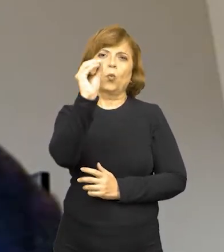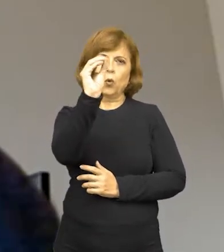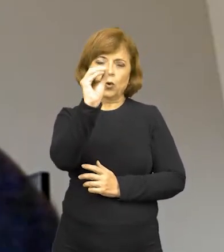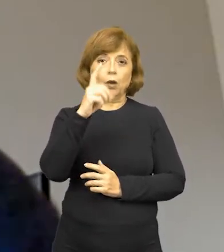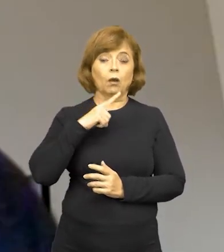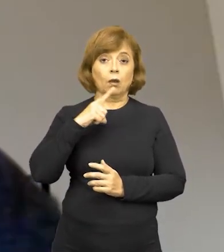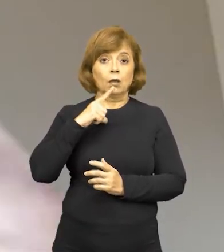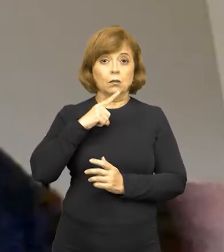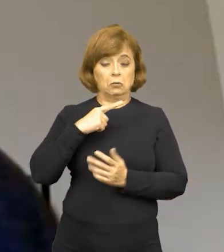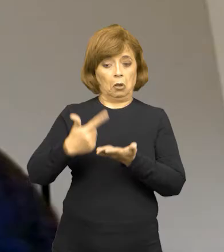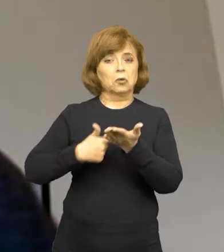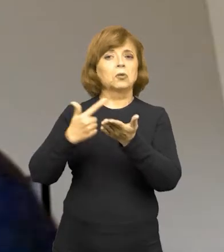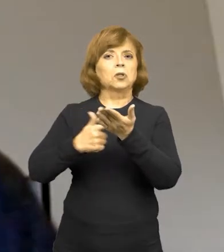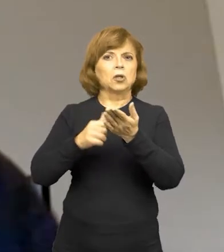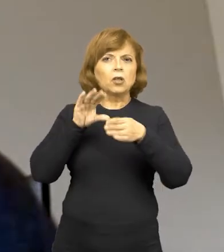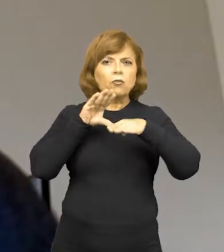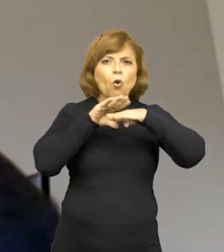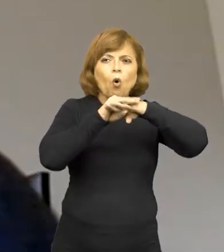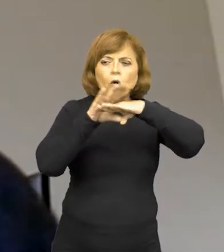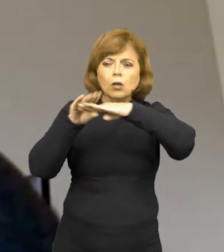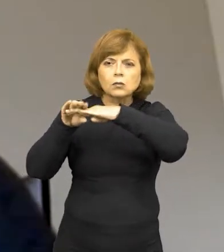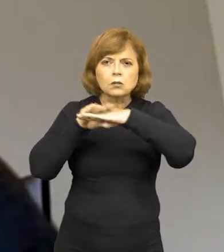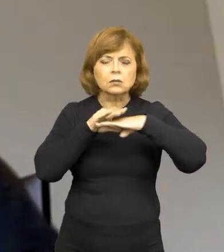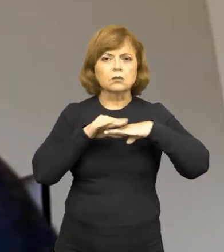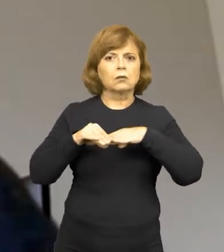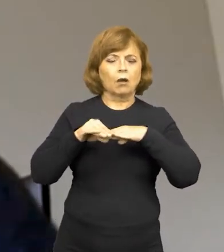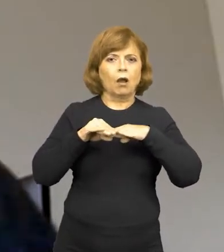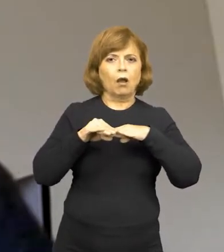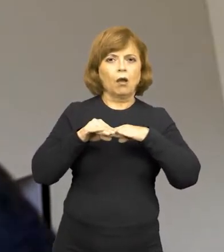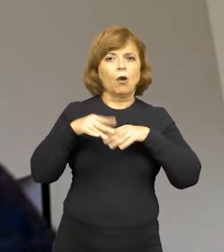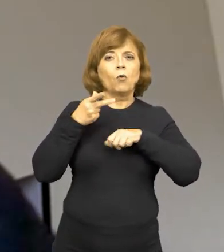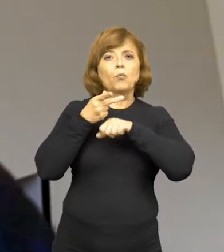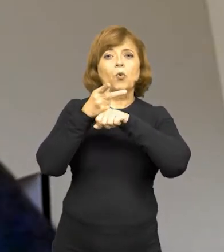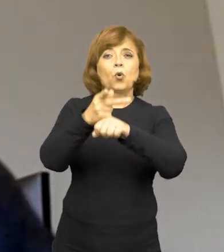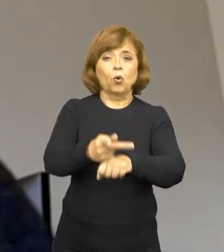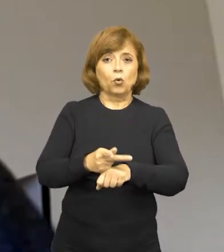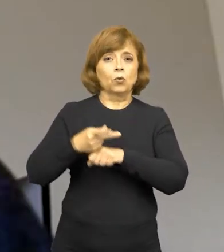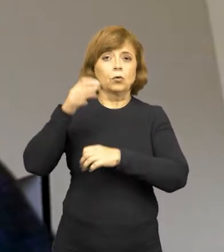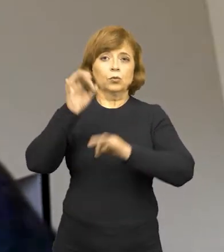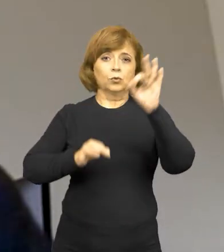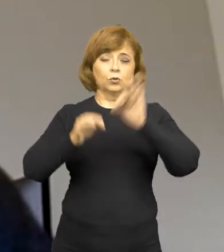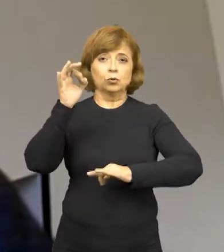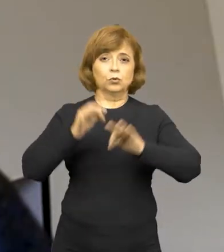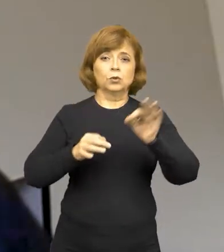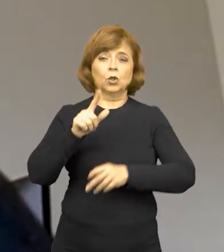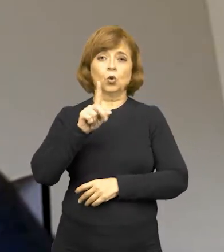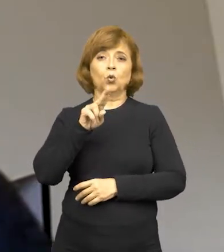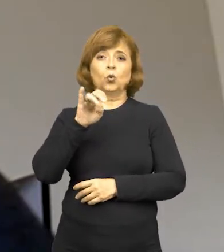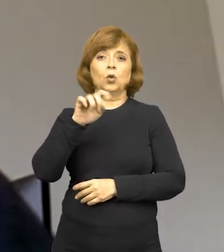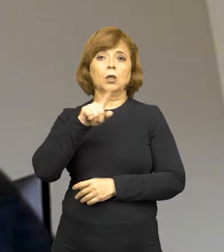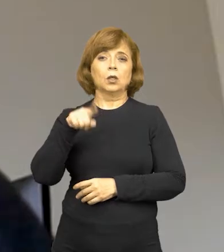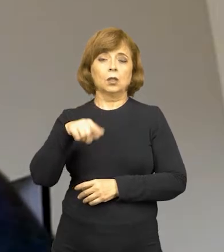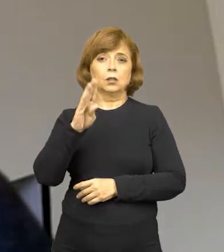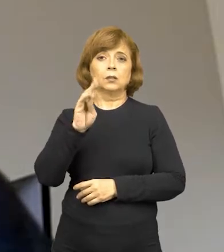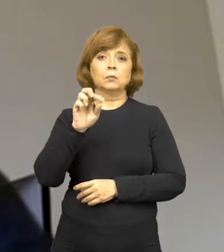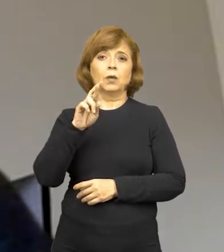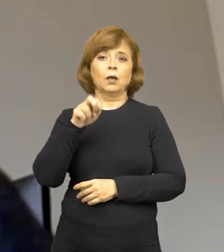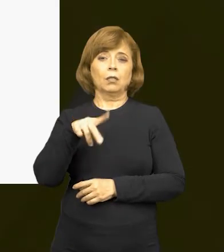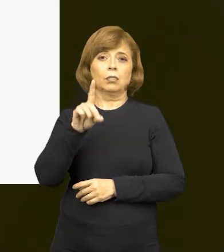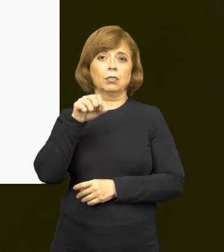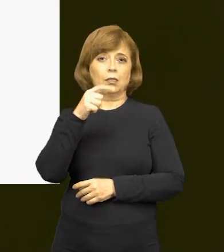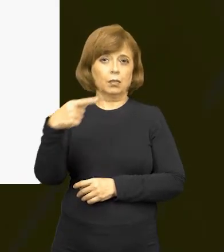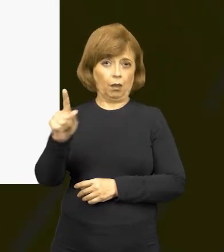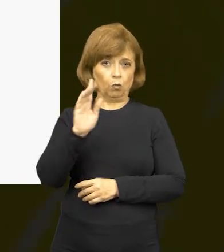muito bem encadernados e organizados, do falecido procurador de justiça Luiz Brandão Gatti,